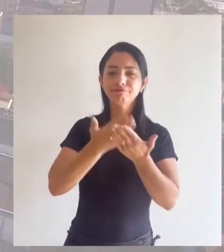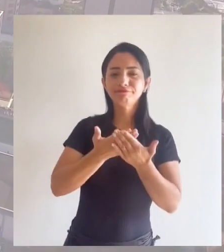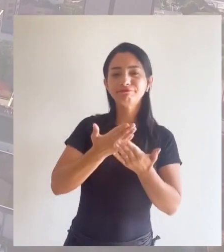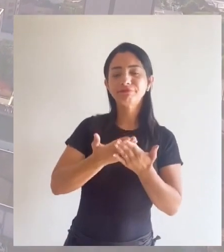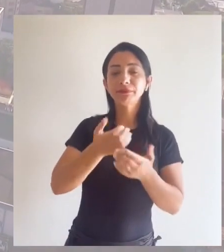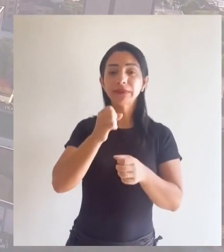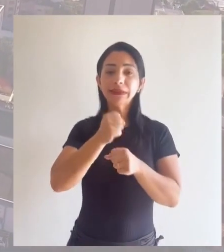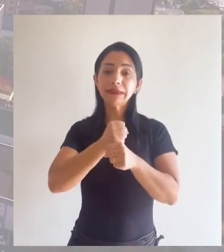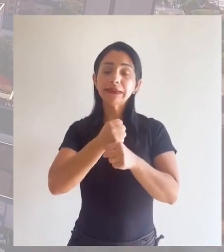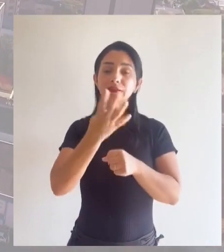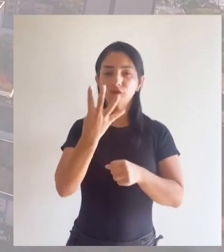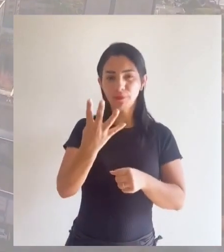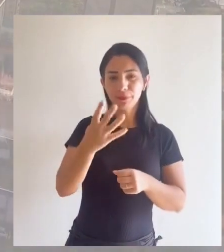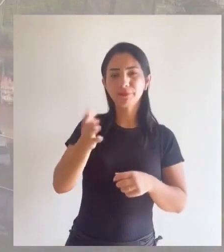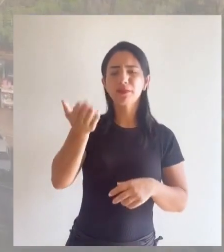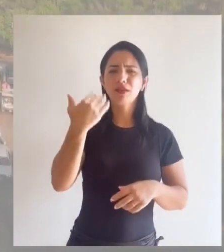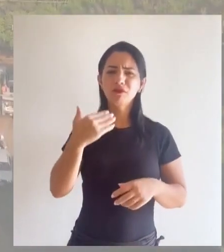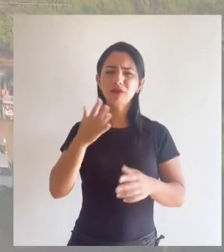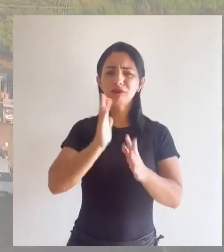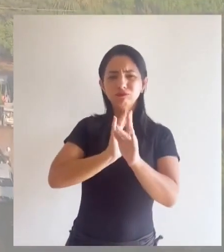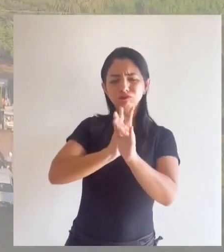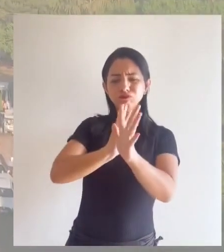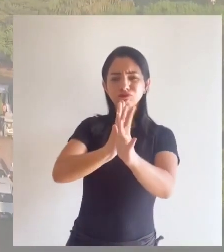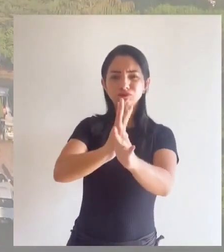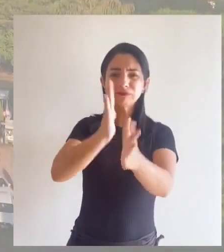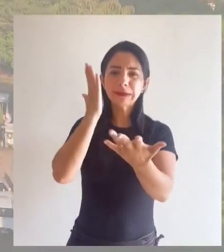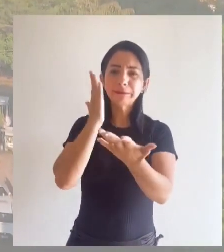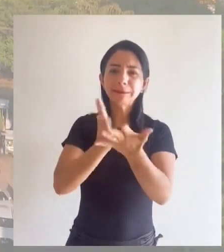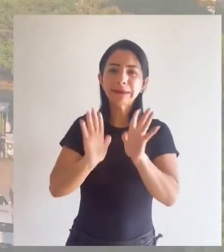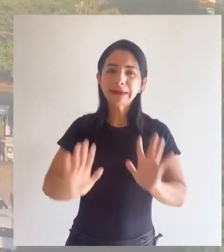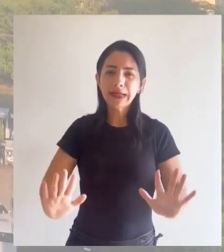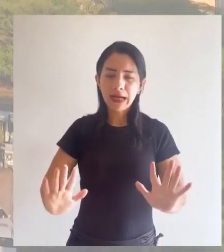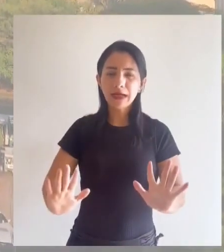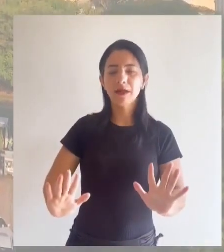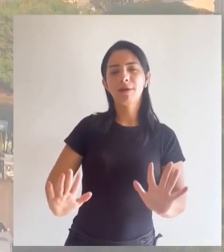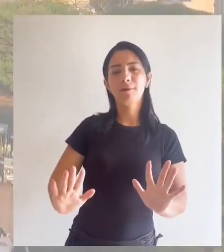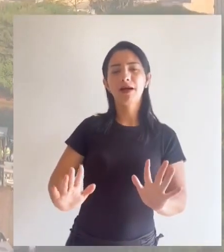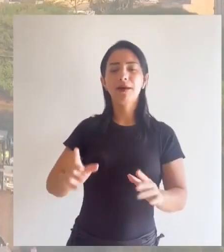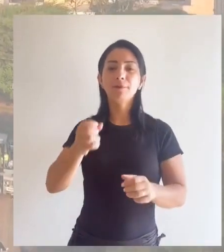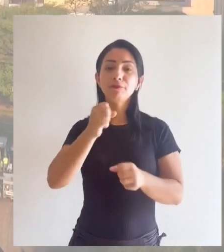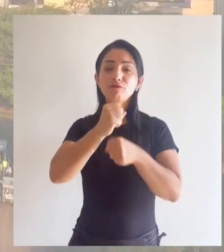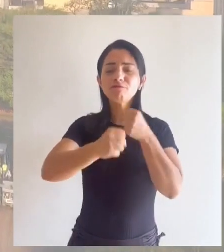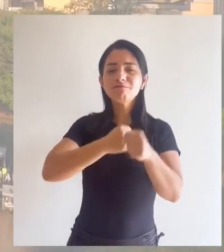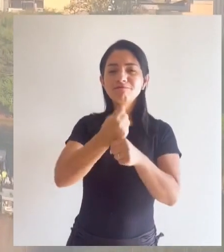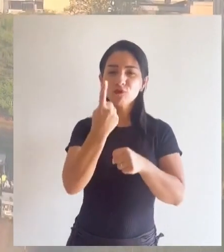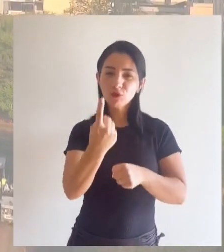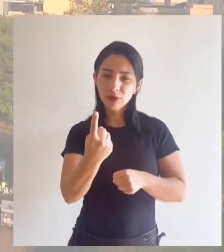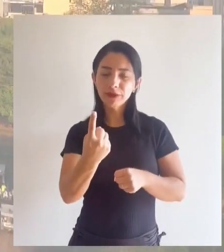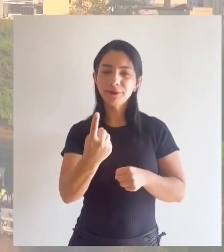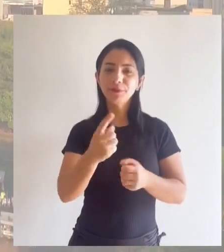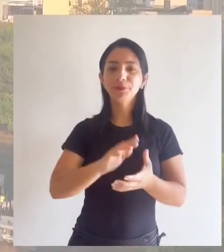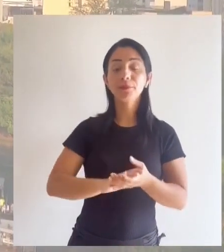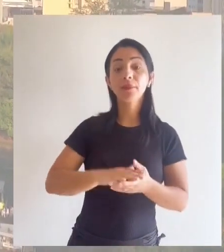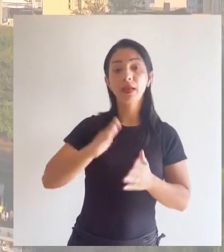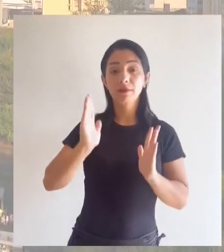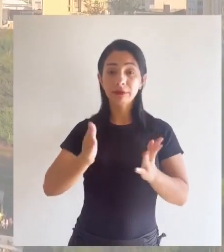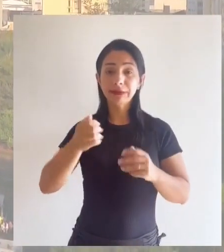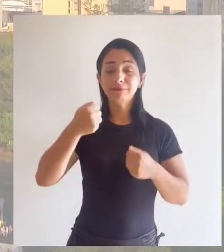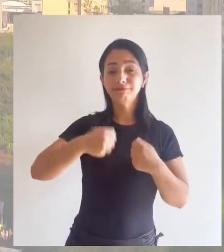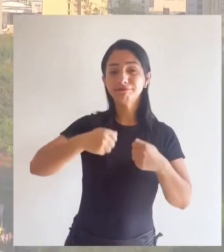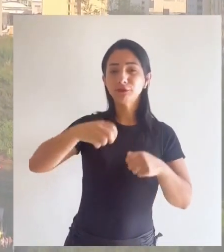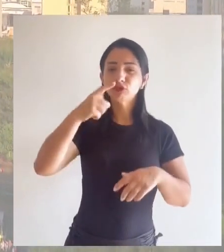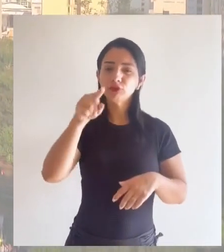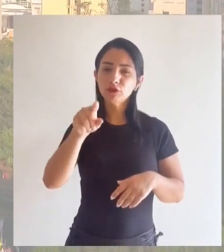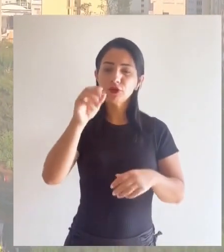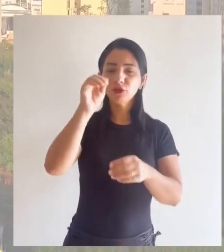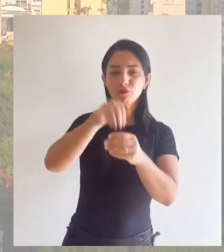vagas em 4 anos. Vamos zerar o déficit de vagas em creche em apenas um ano. Para isso,